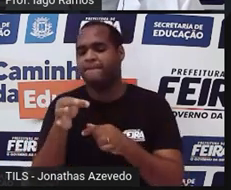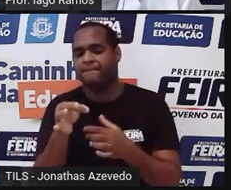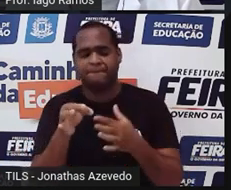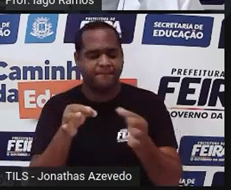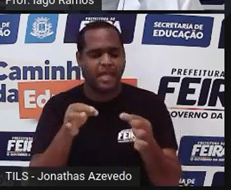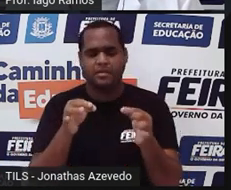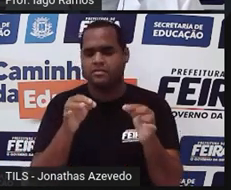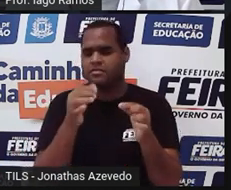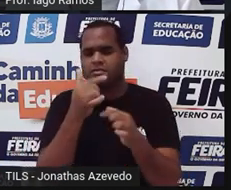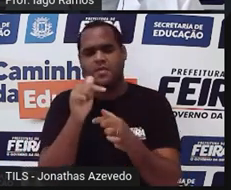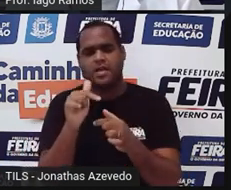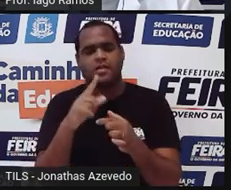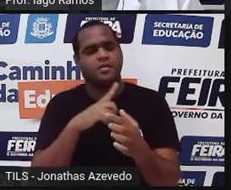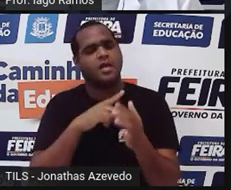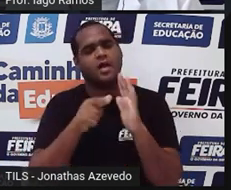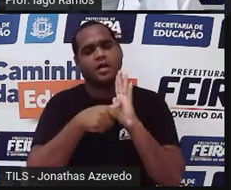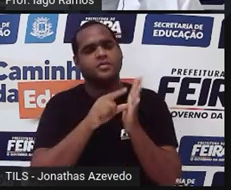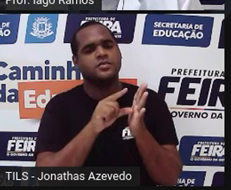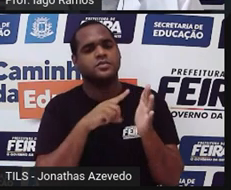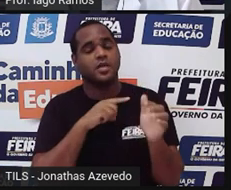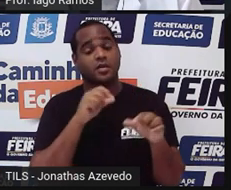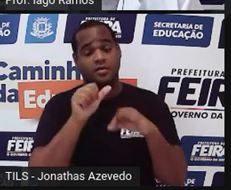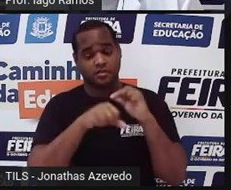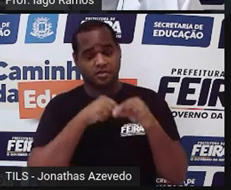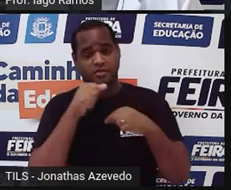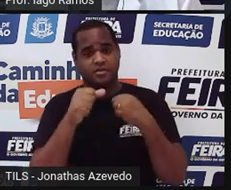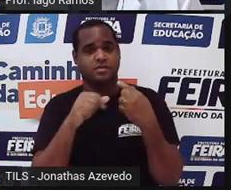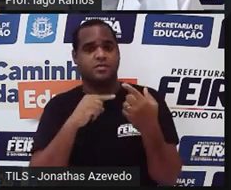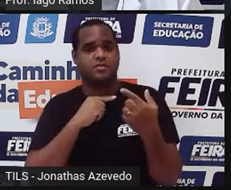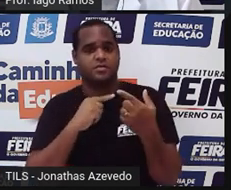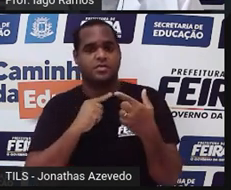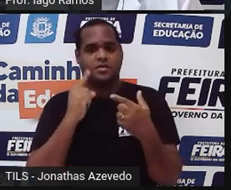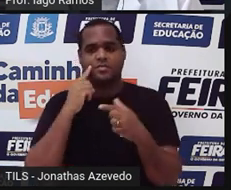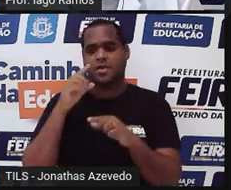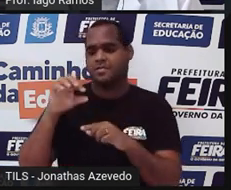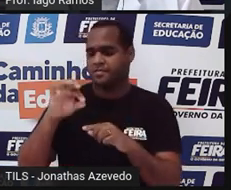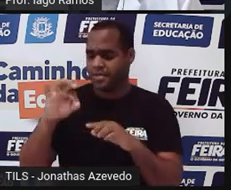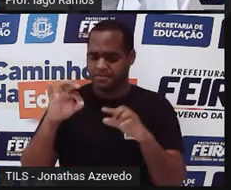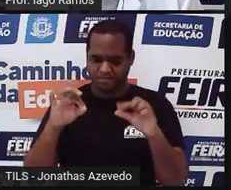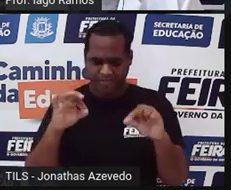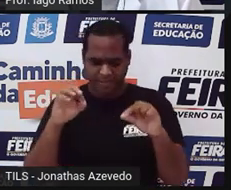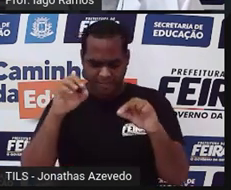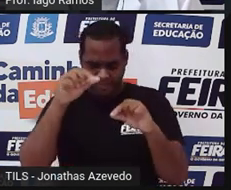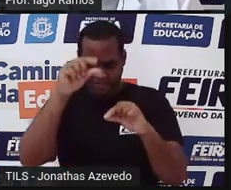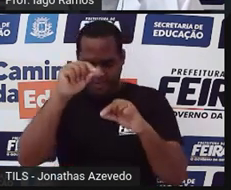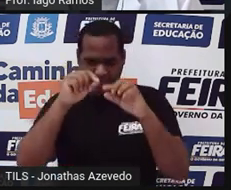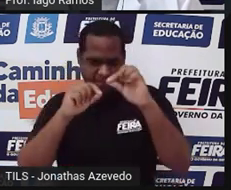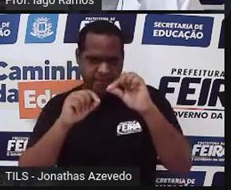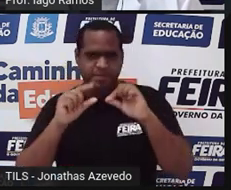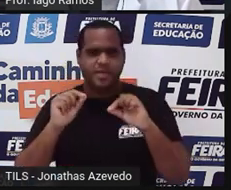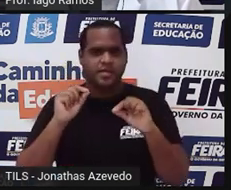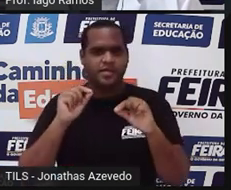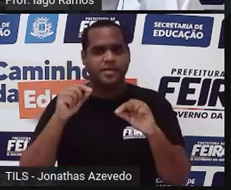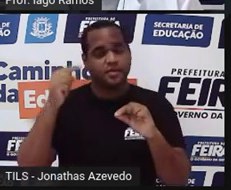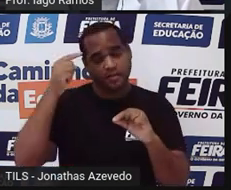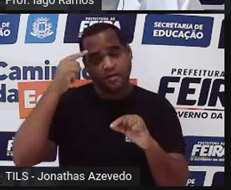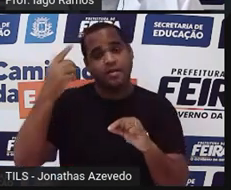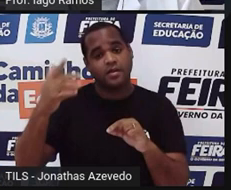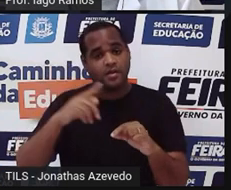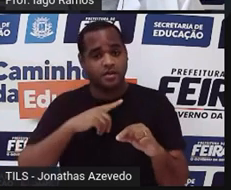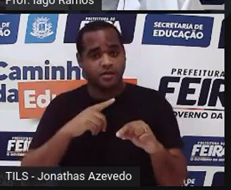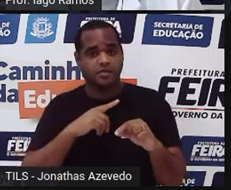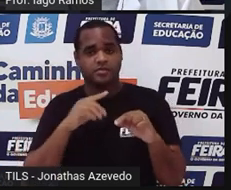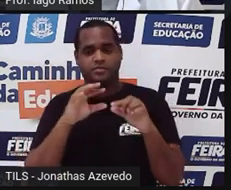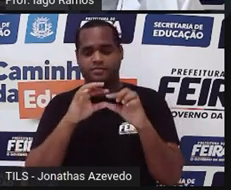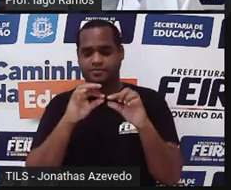antes ele altere o comprimento de suas arestas. Então, se essas arestas aqui têm um comprimento